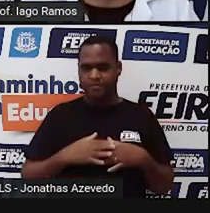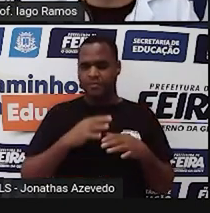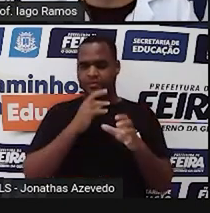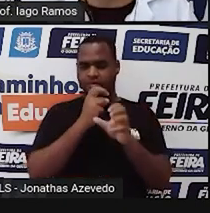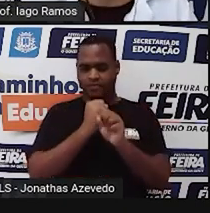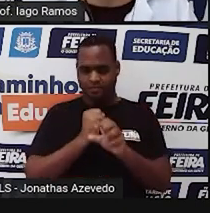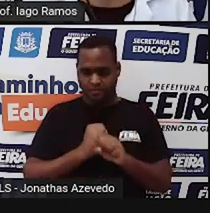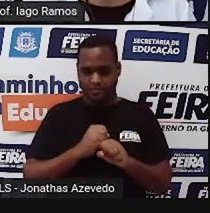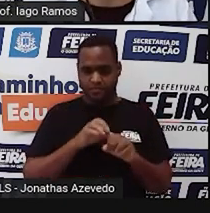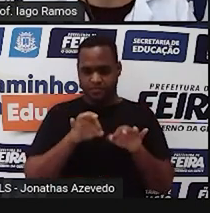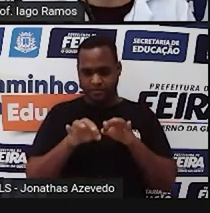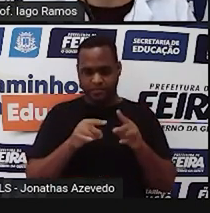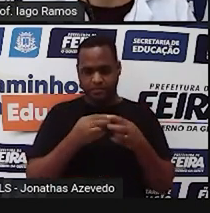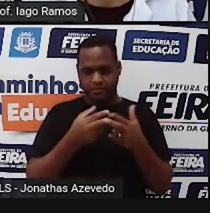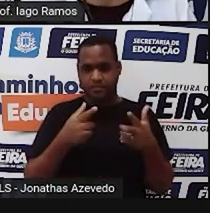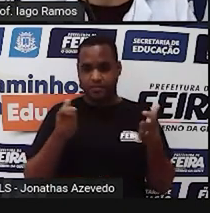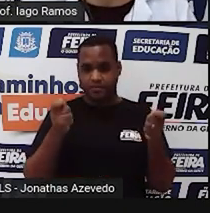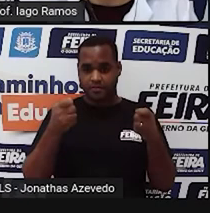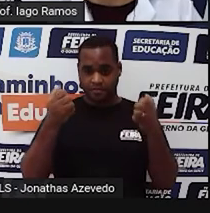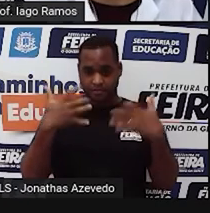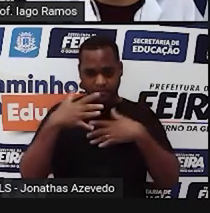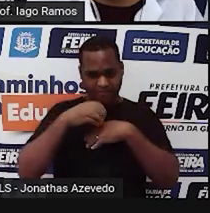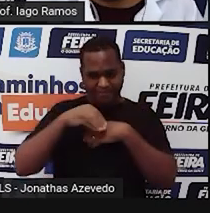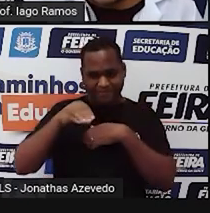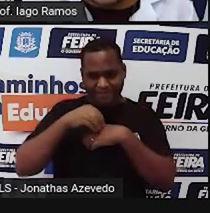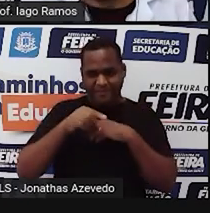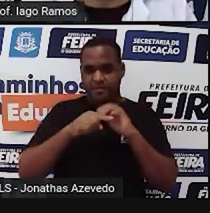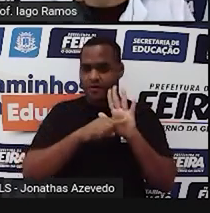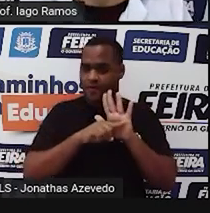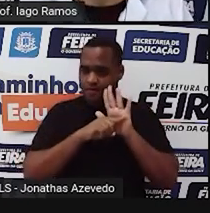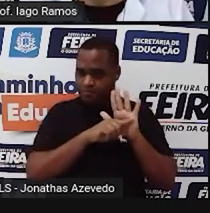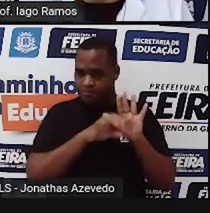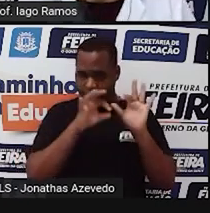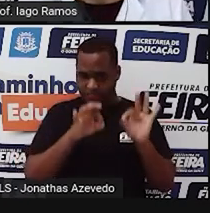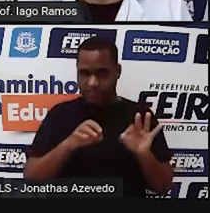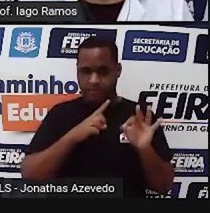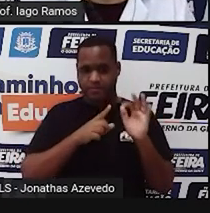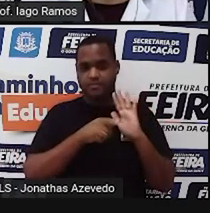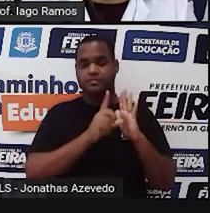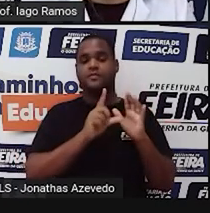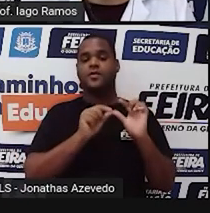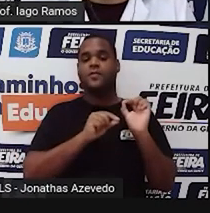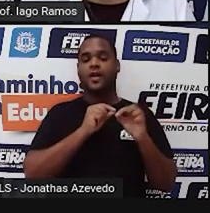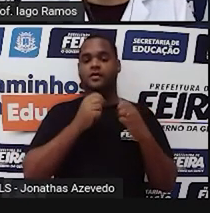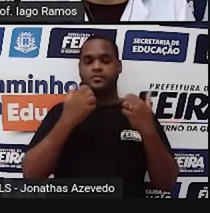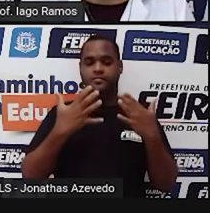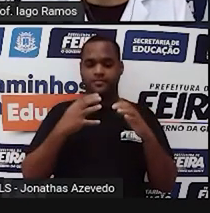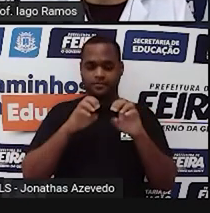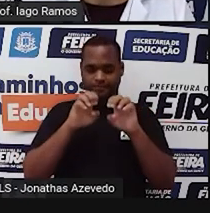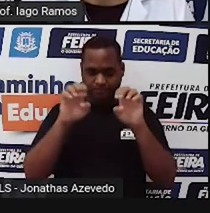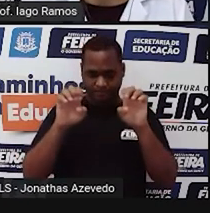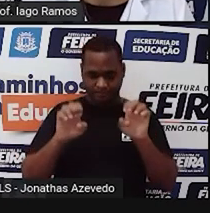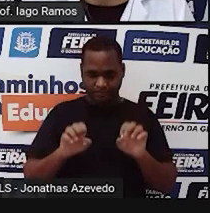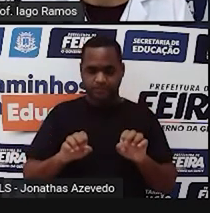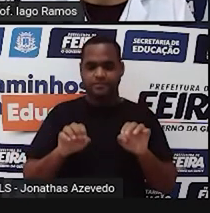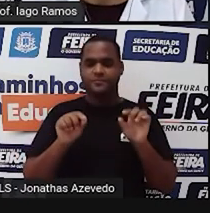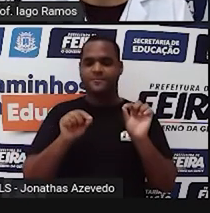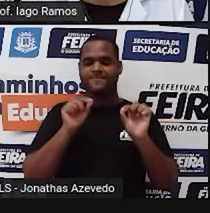esquemazinho que eu trouxe para você na aula anterior a essa, tá? E o esquema que eu trouxe foi esse, ó.